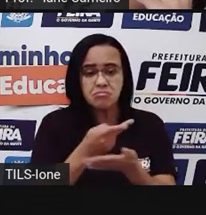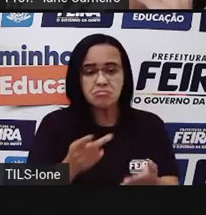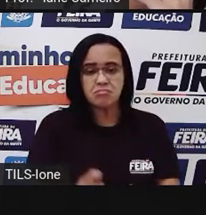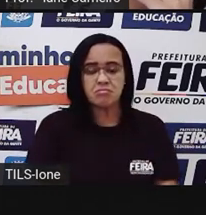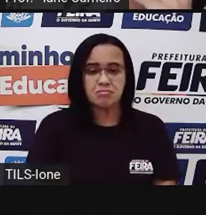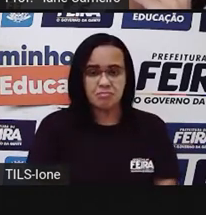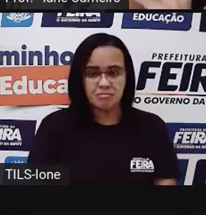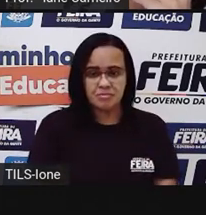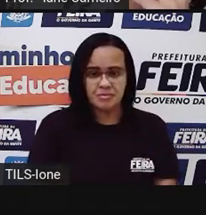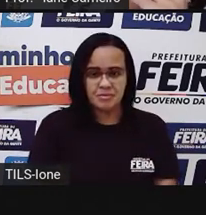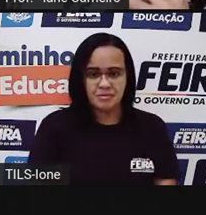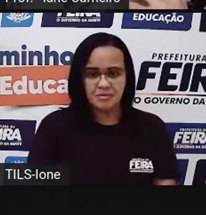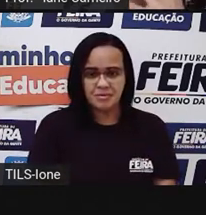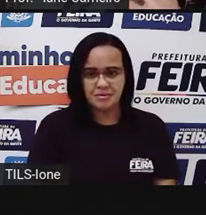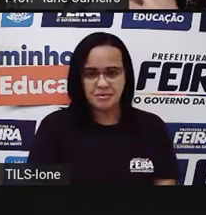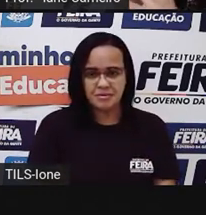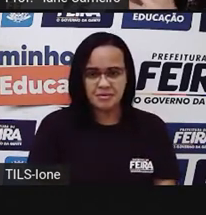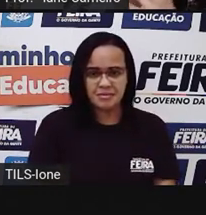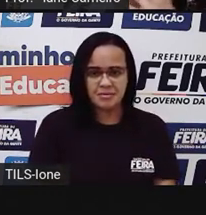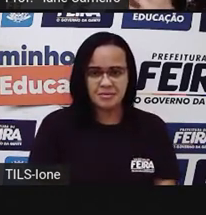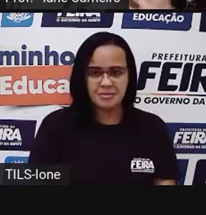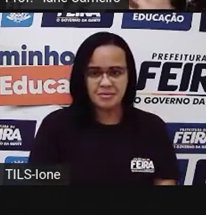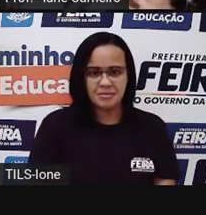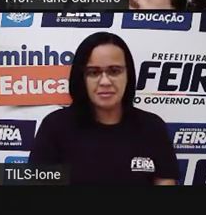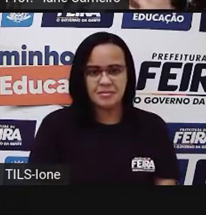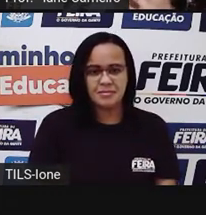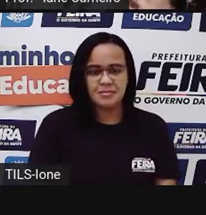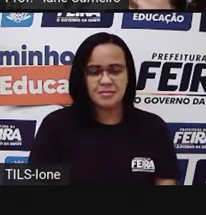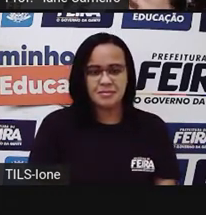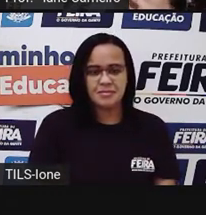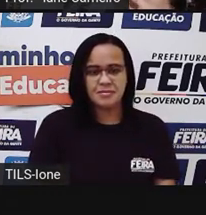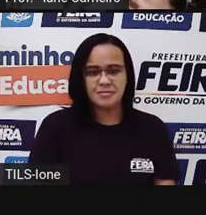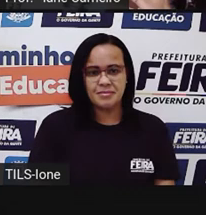Achou 5 reais? Vamos ligar.